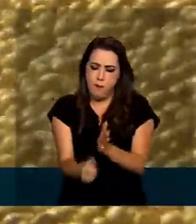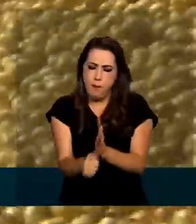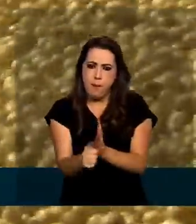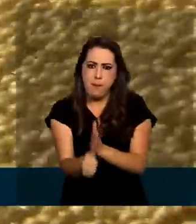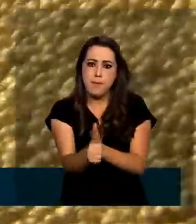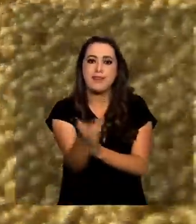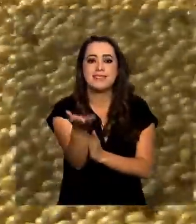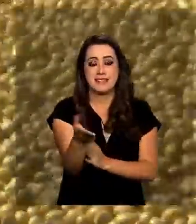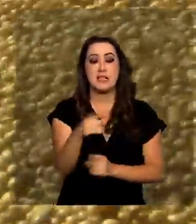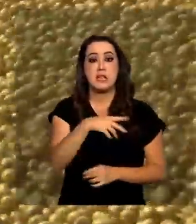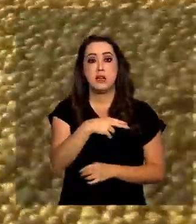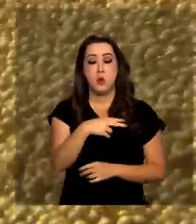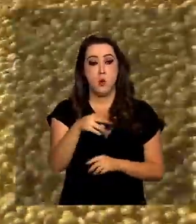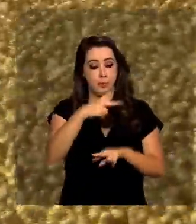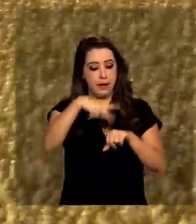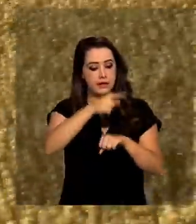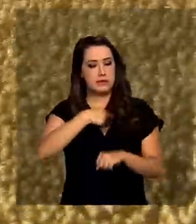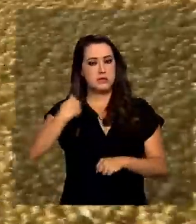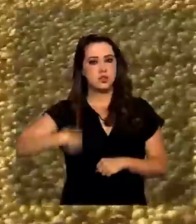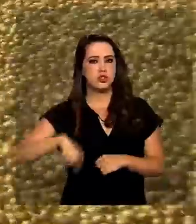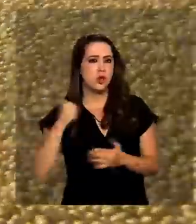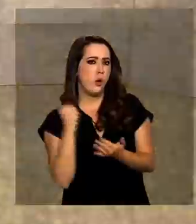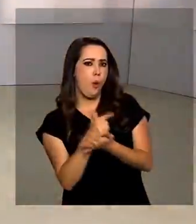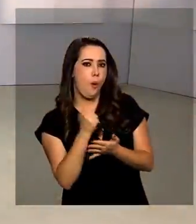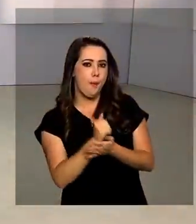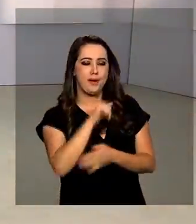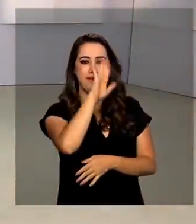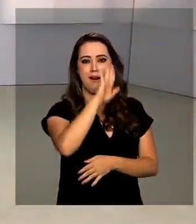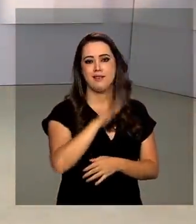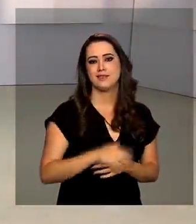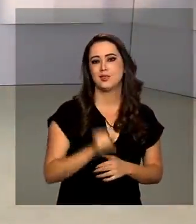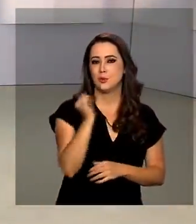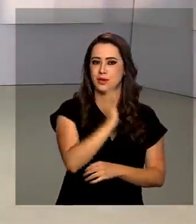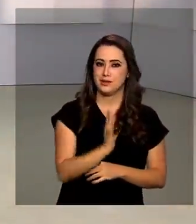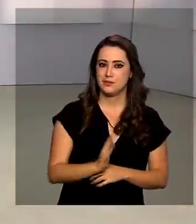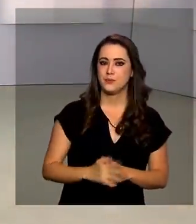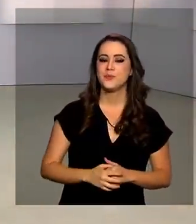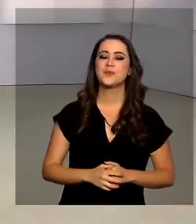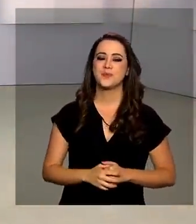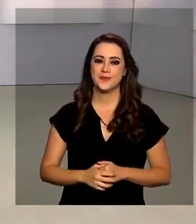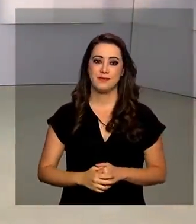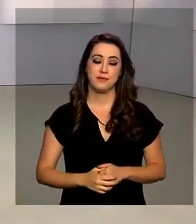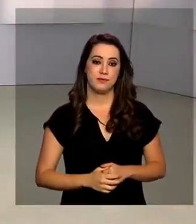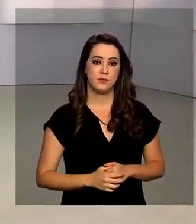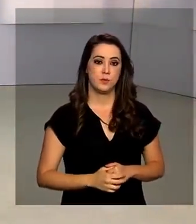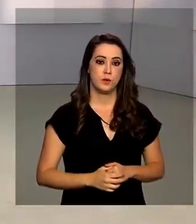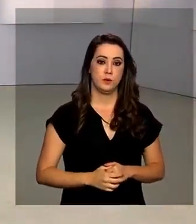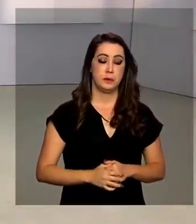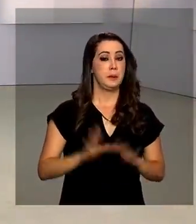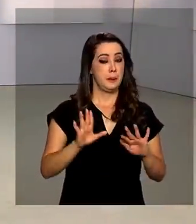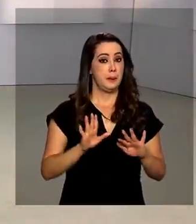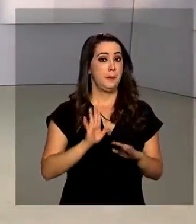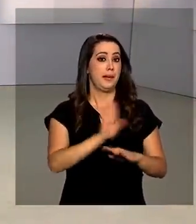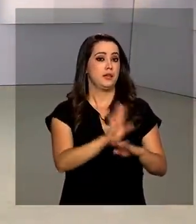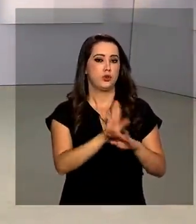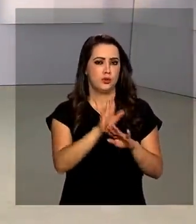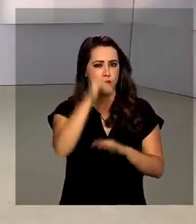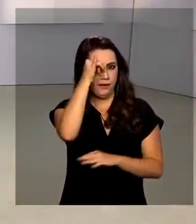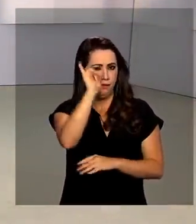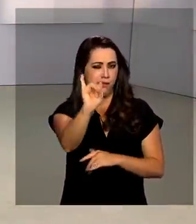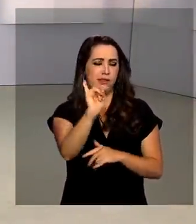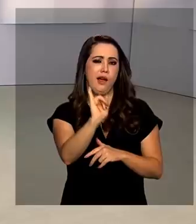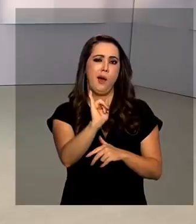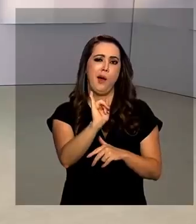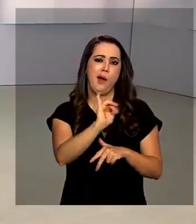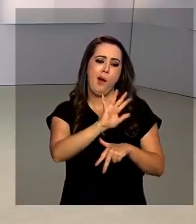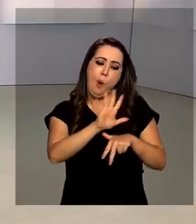maior consumidor de produtos agropecuários. E para reforçar o combate ao desvio de recursos do auxílio